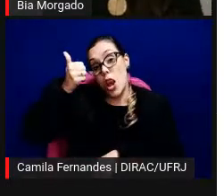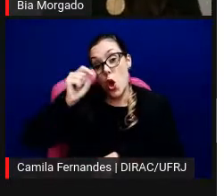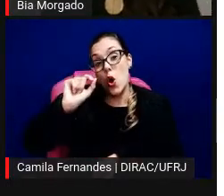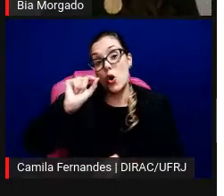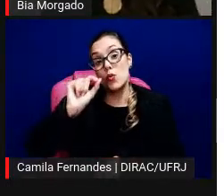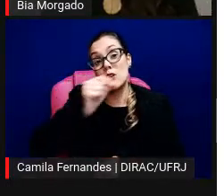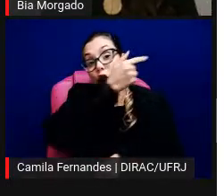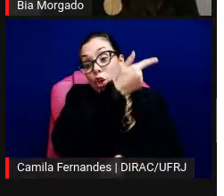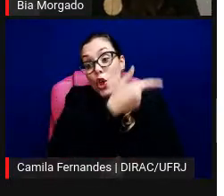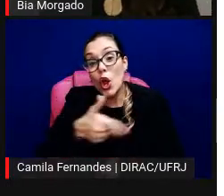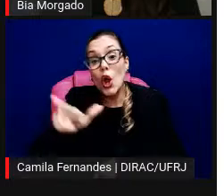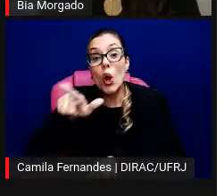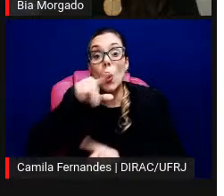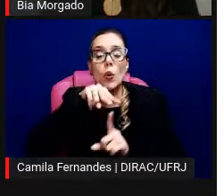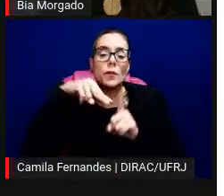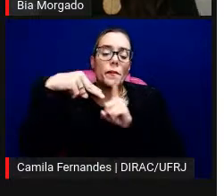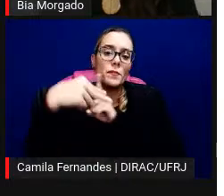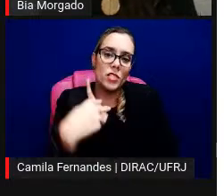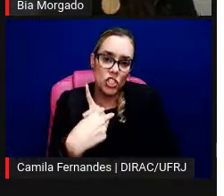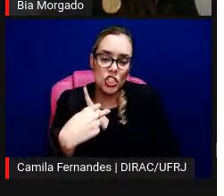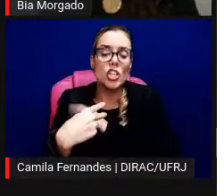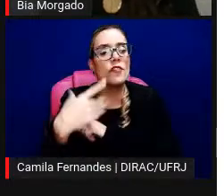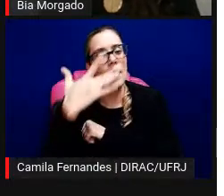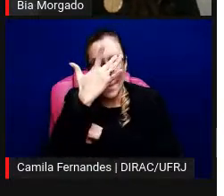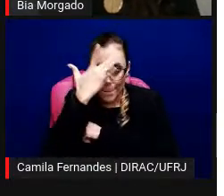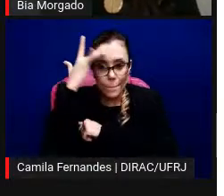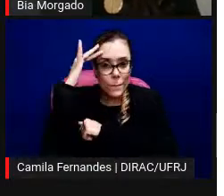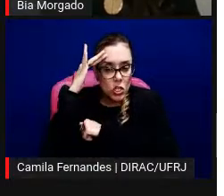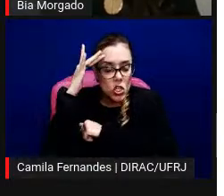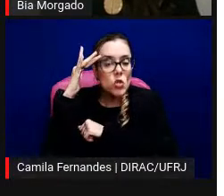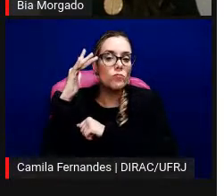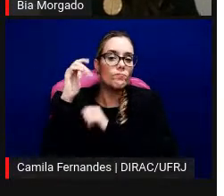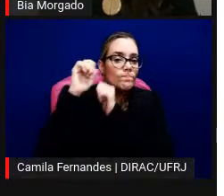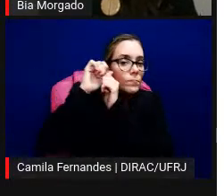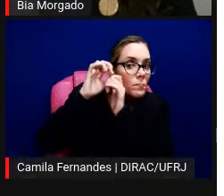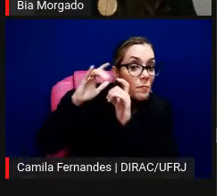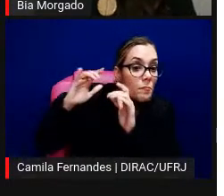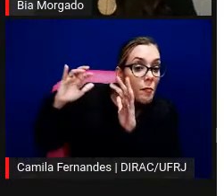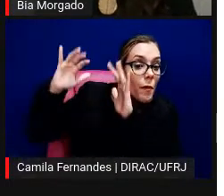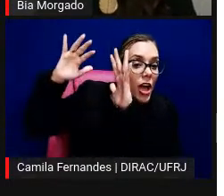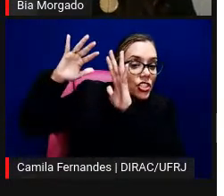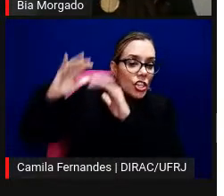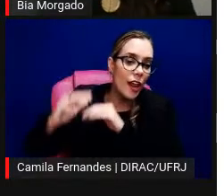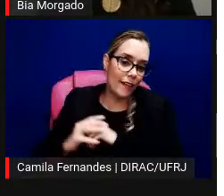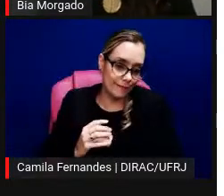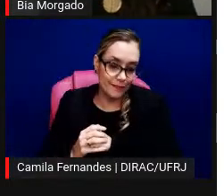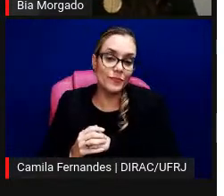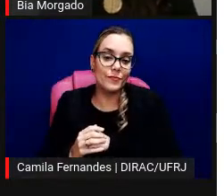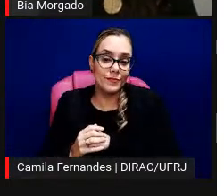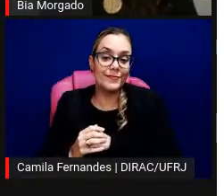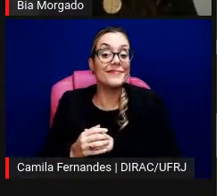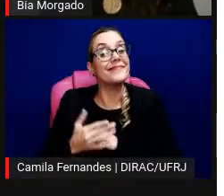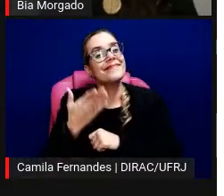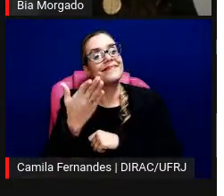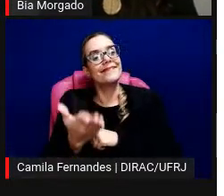distanciada, que as pessoas imaginassem. e bem, aí eu chego aqui no final,